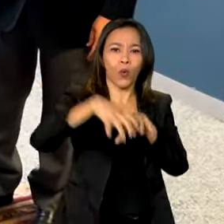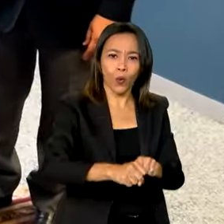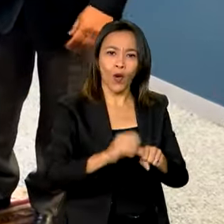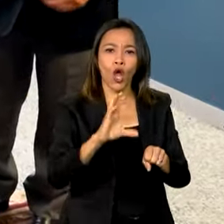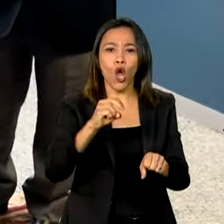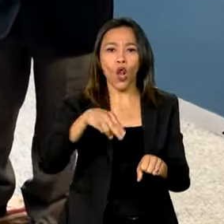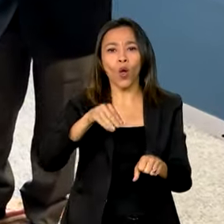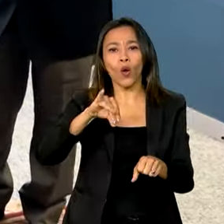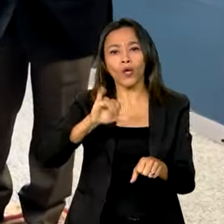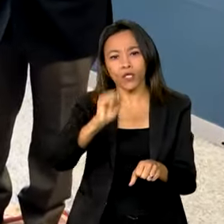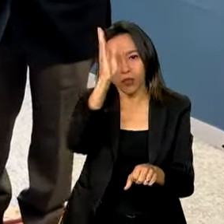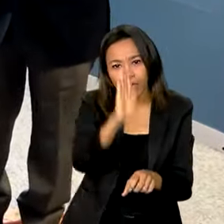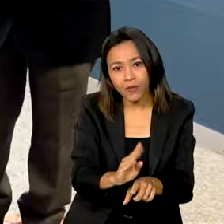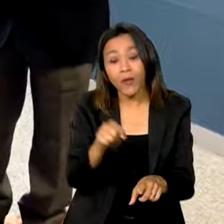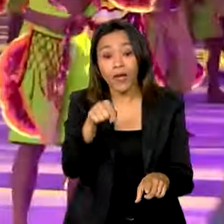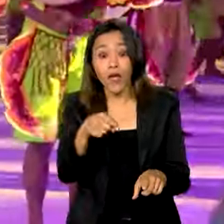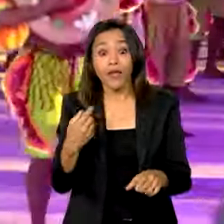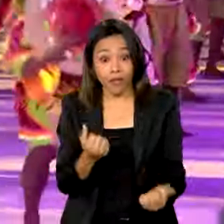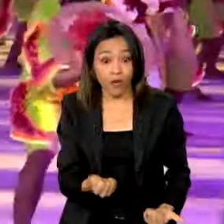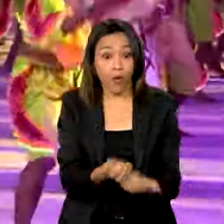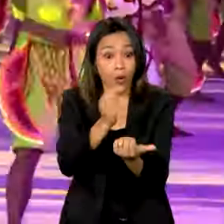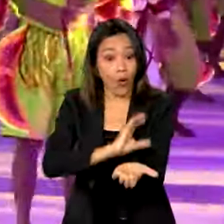ganhou o apoio do governo federal.